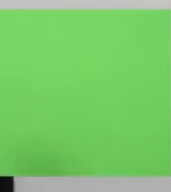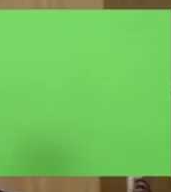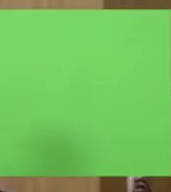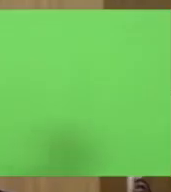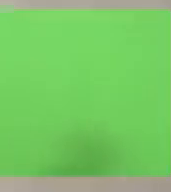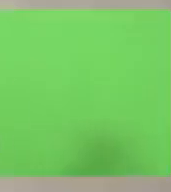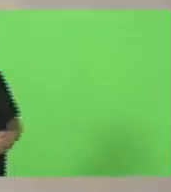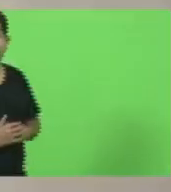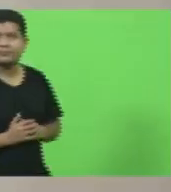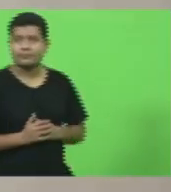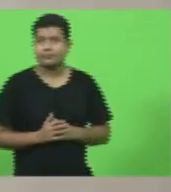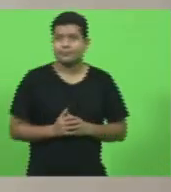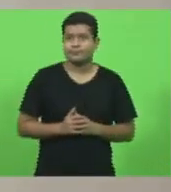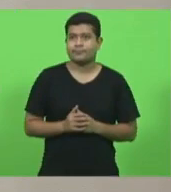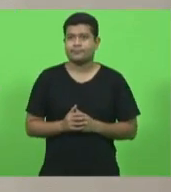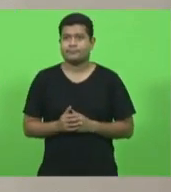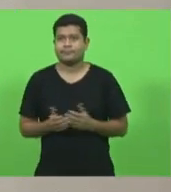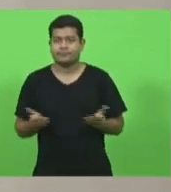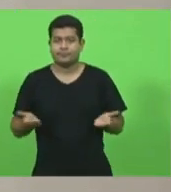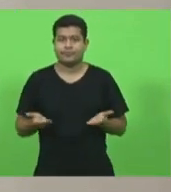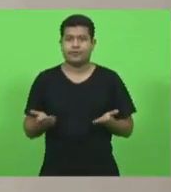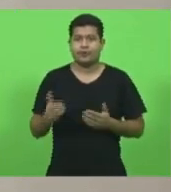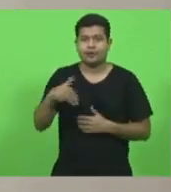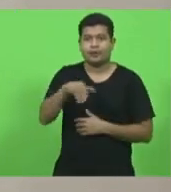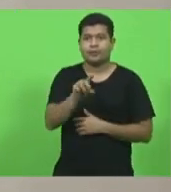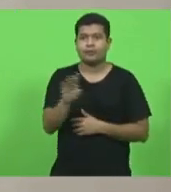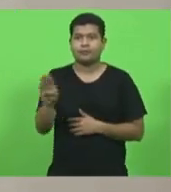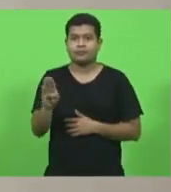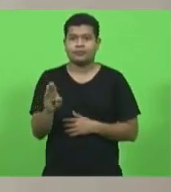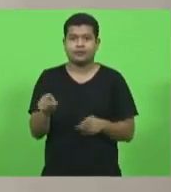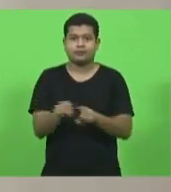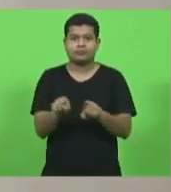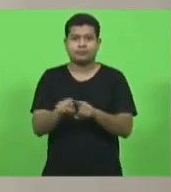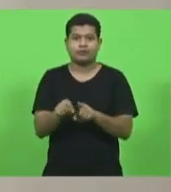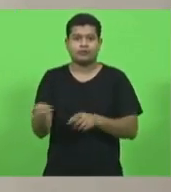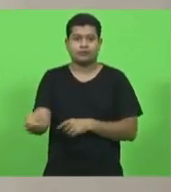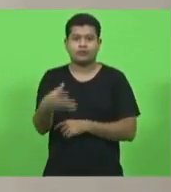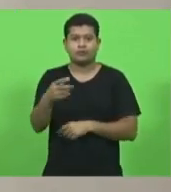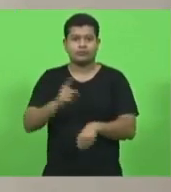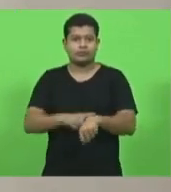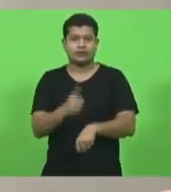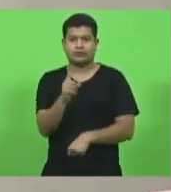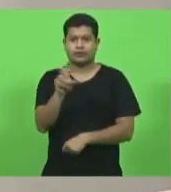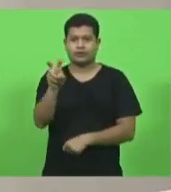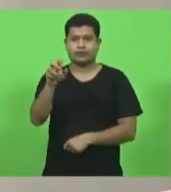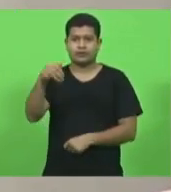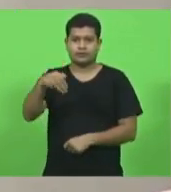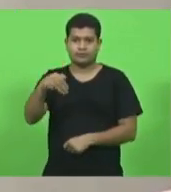Próximo horário pertence ao bloco MDB e Novo. Tempo de até 15 minutos.